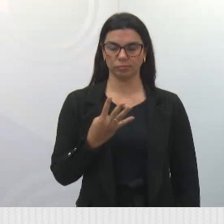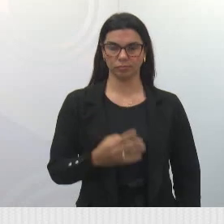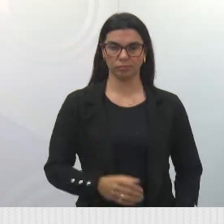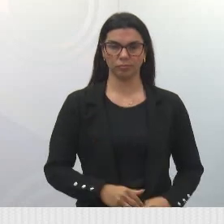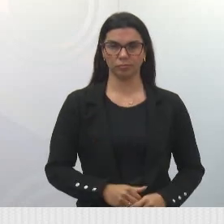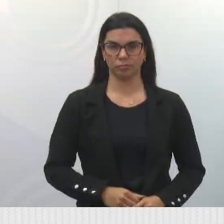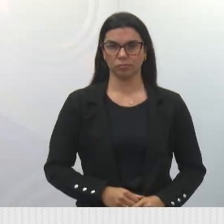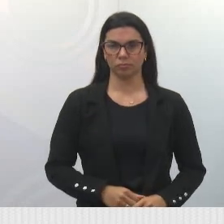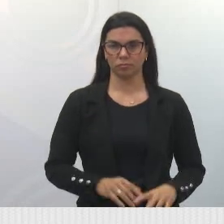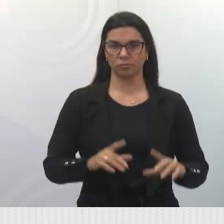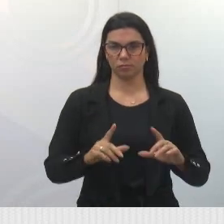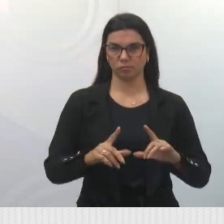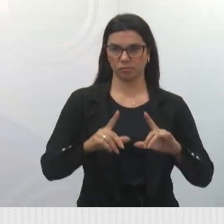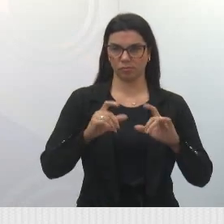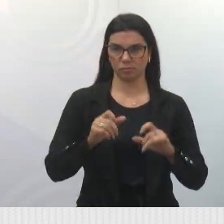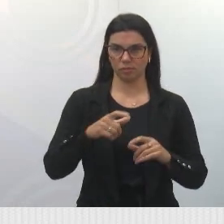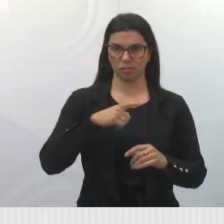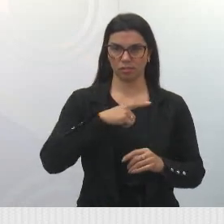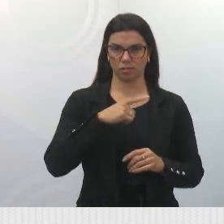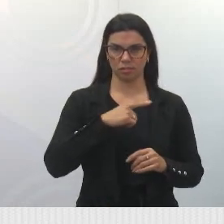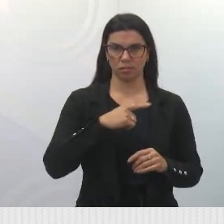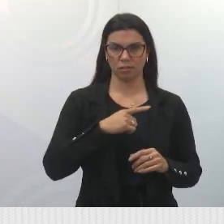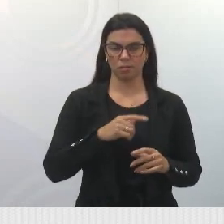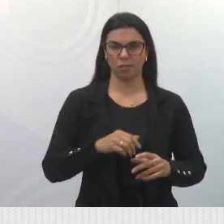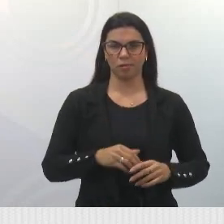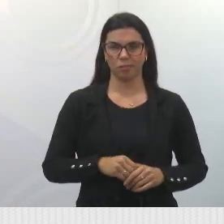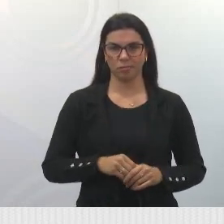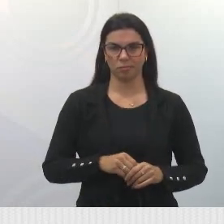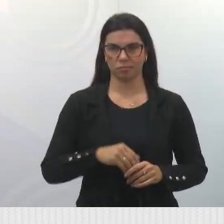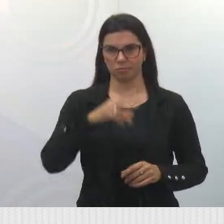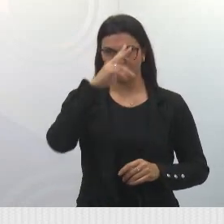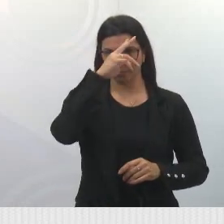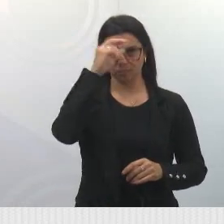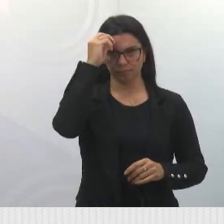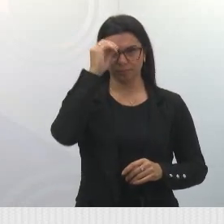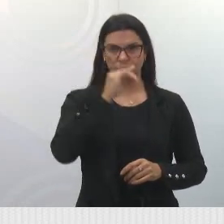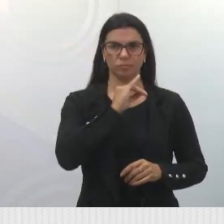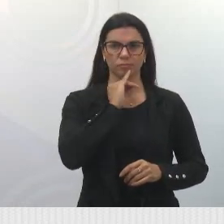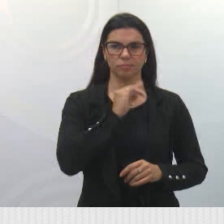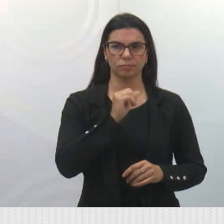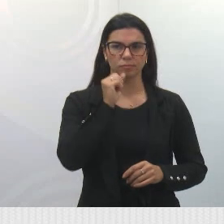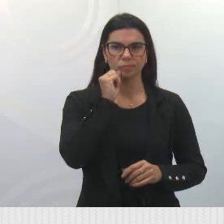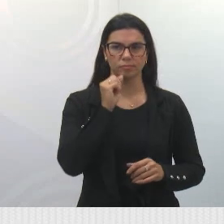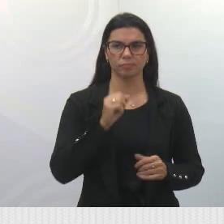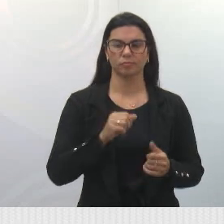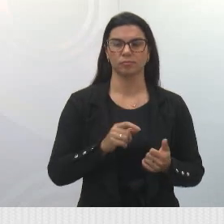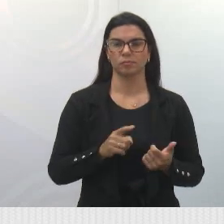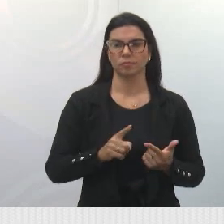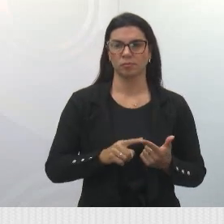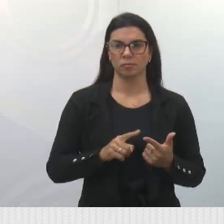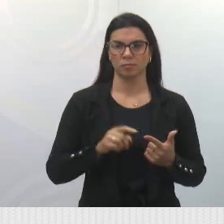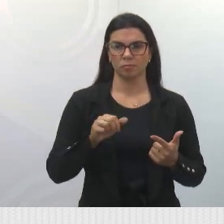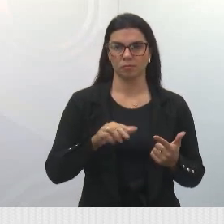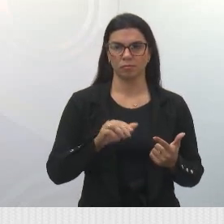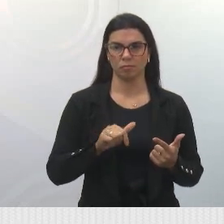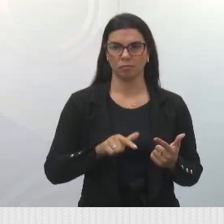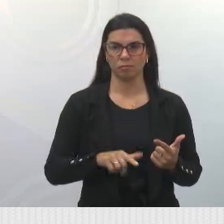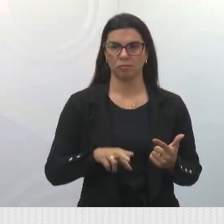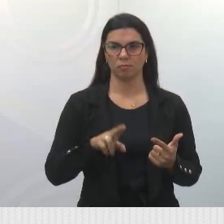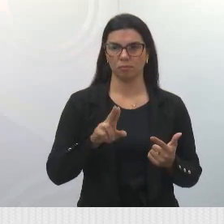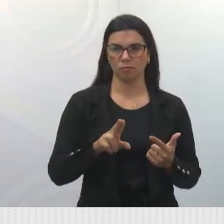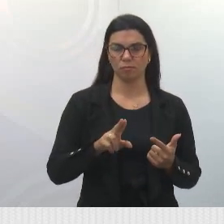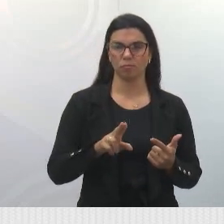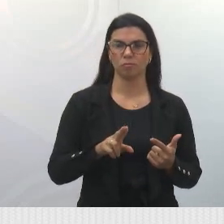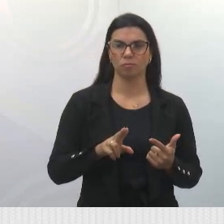Nessa foto estão o nosso prefeito Izeia Santana, assim como também a Malu, que é a